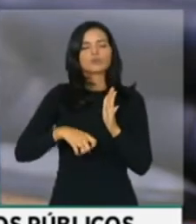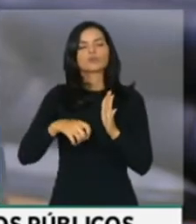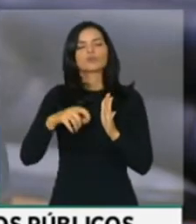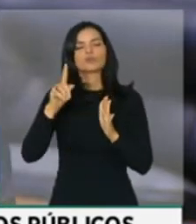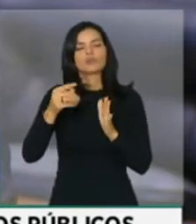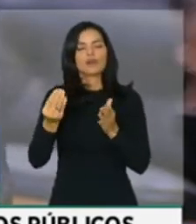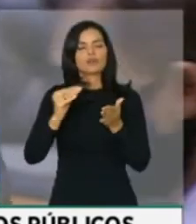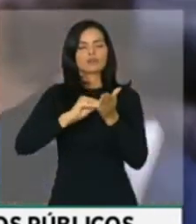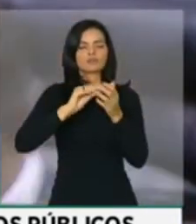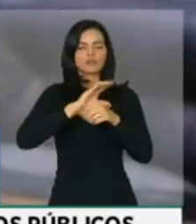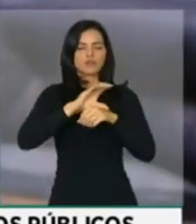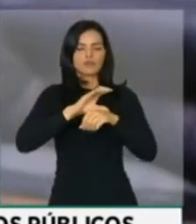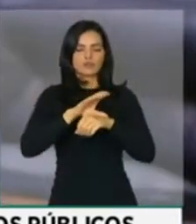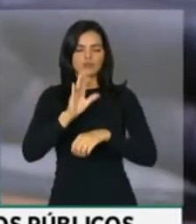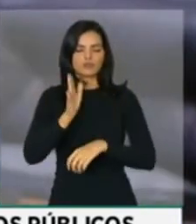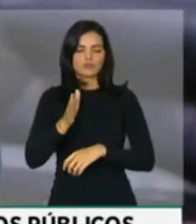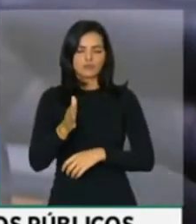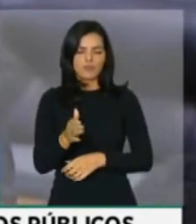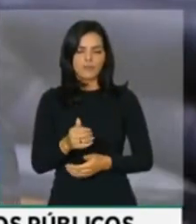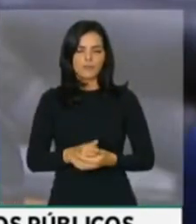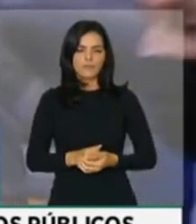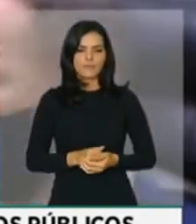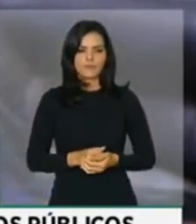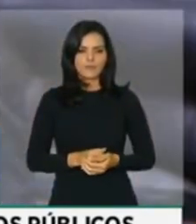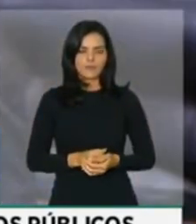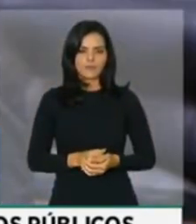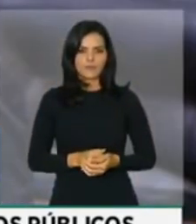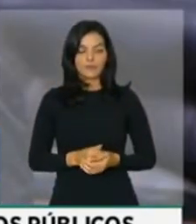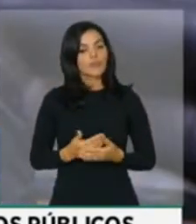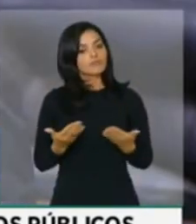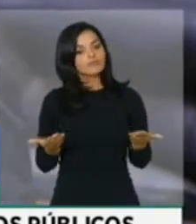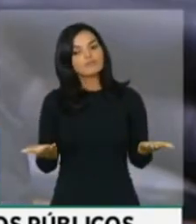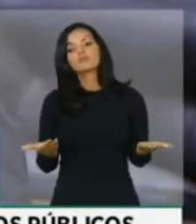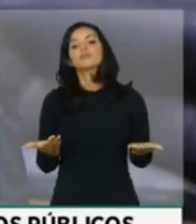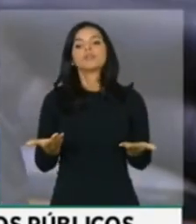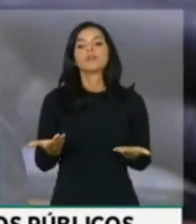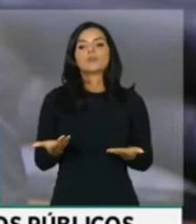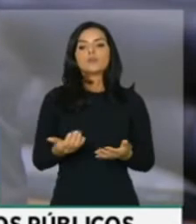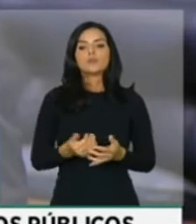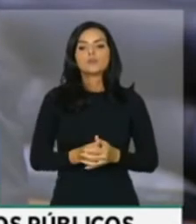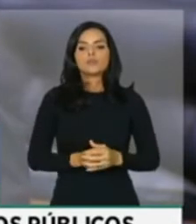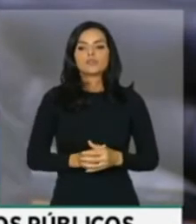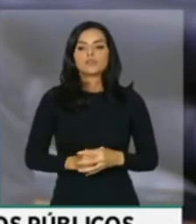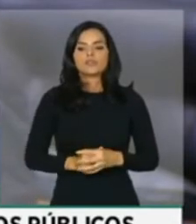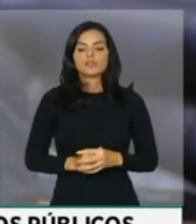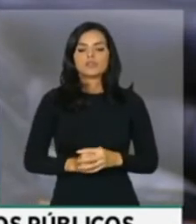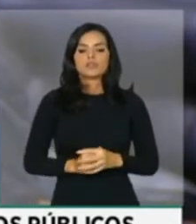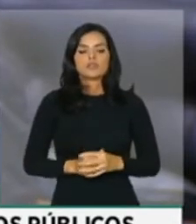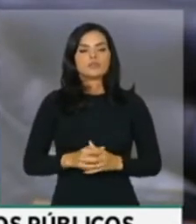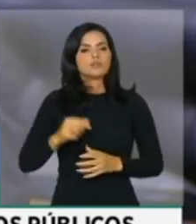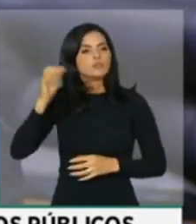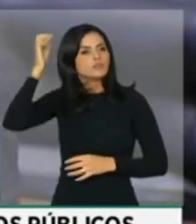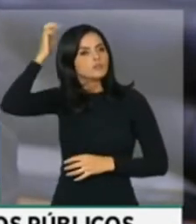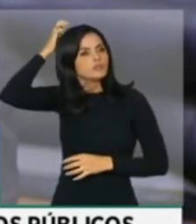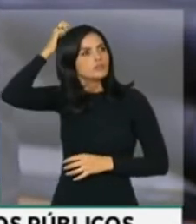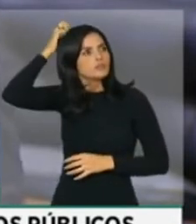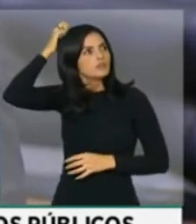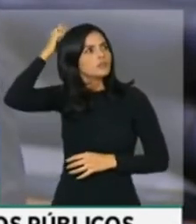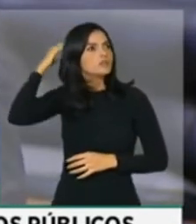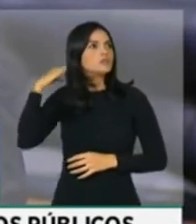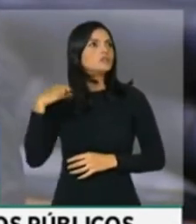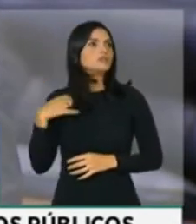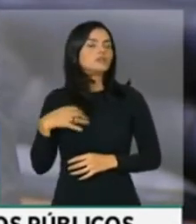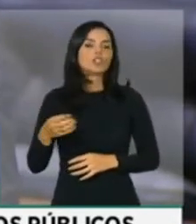constitucional, nós então nos comprometemos a fazer uma nova emenda